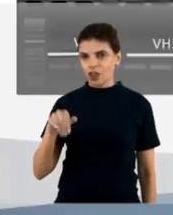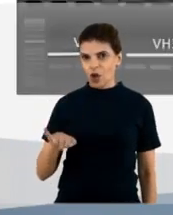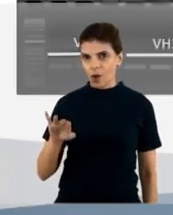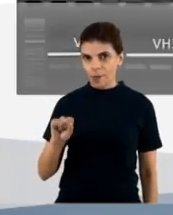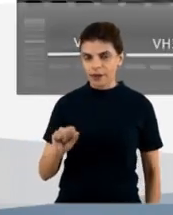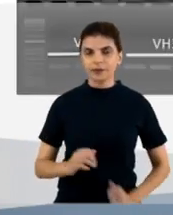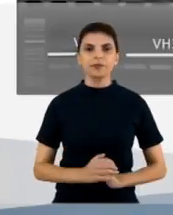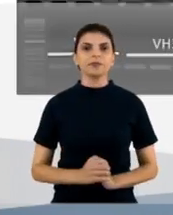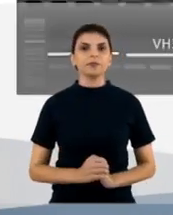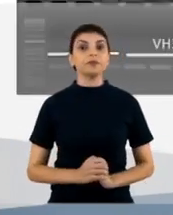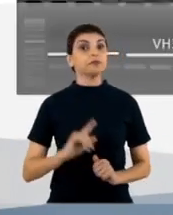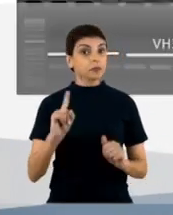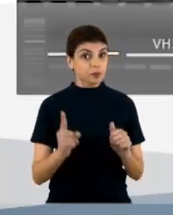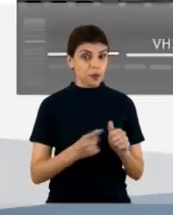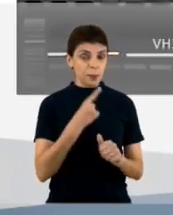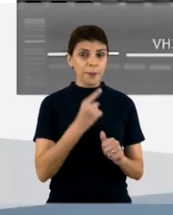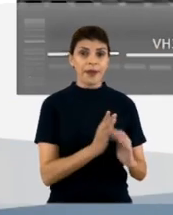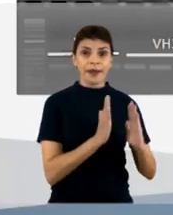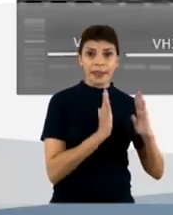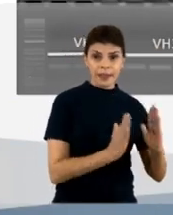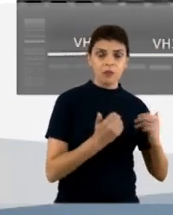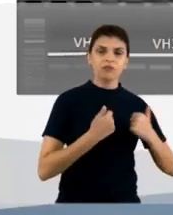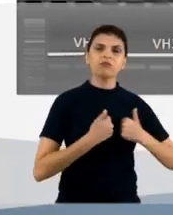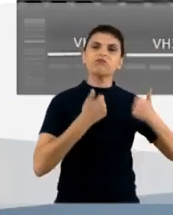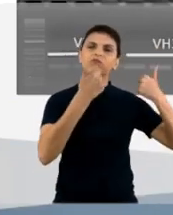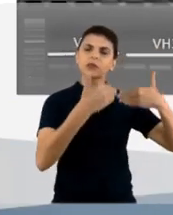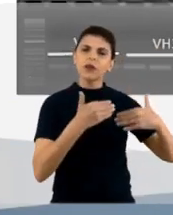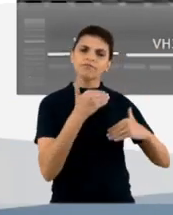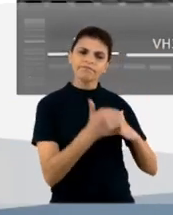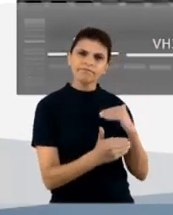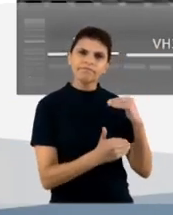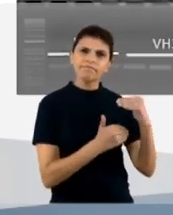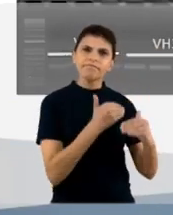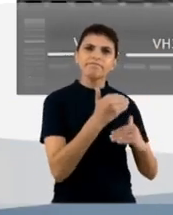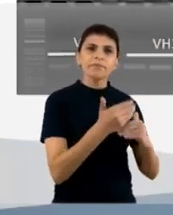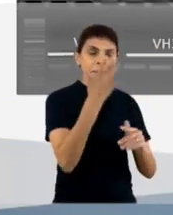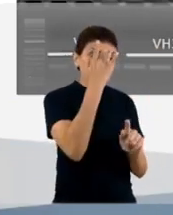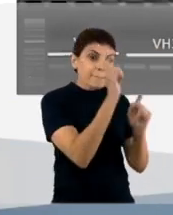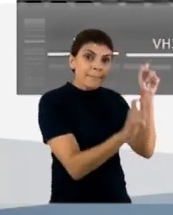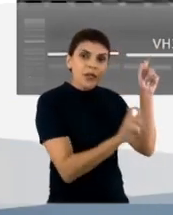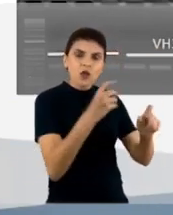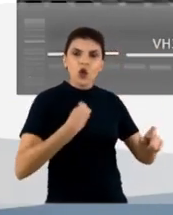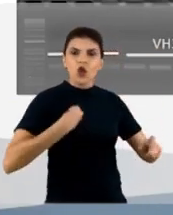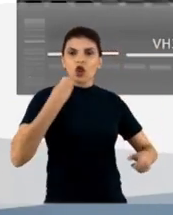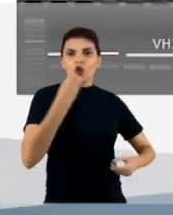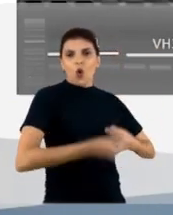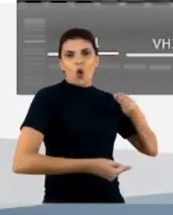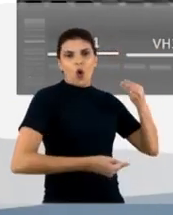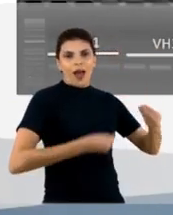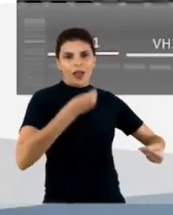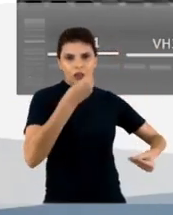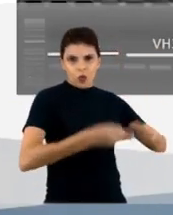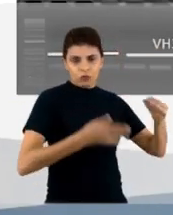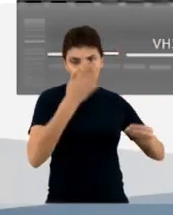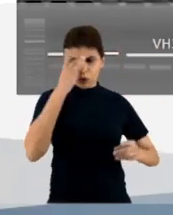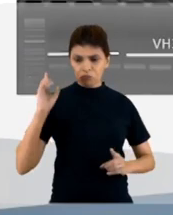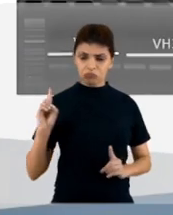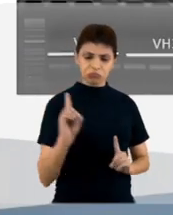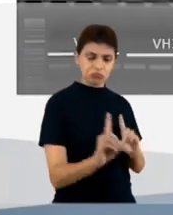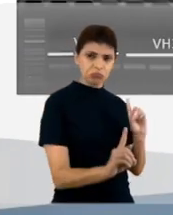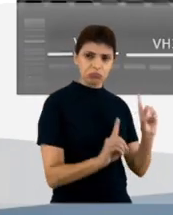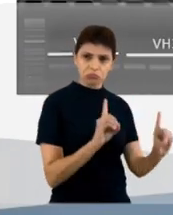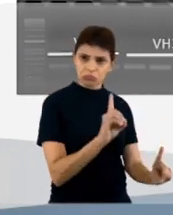Então, a primeira etapa, como eu comentei, é a construção da biblioteca que é realizada a partir de doadores,